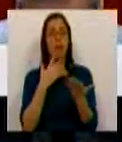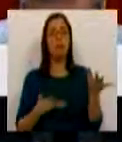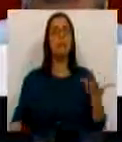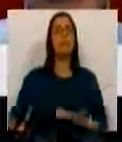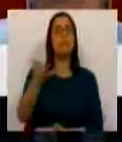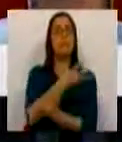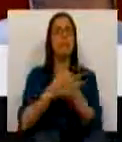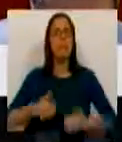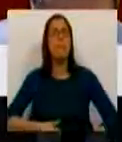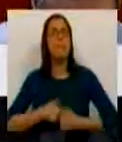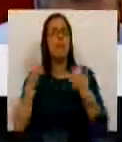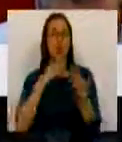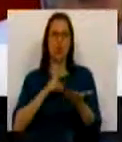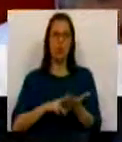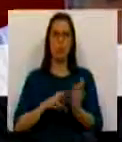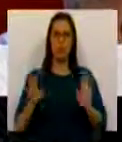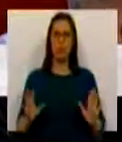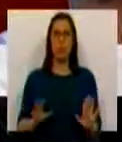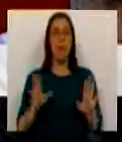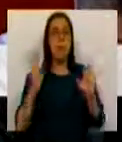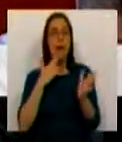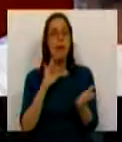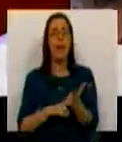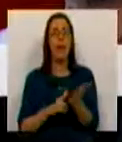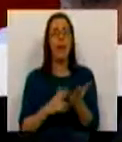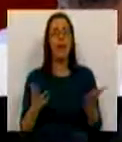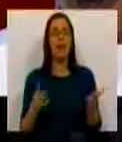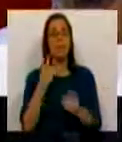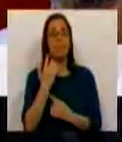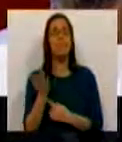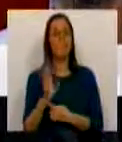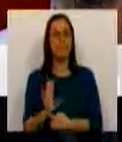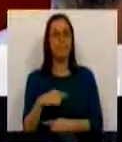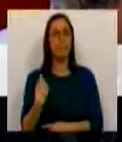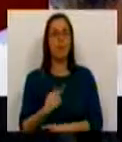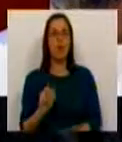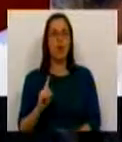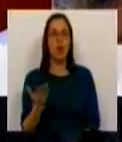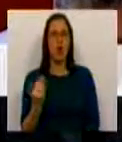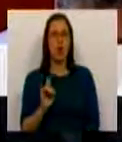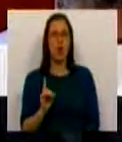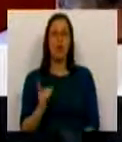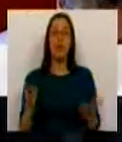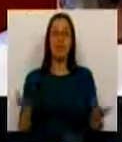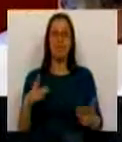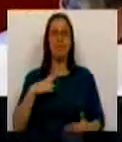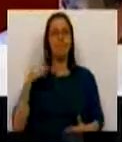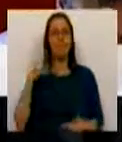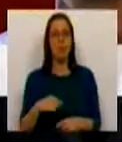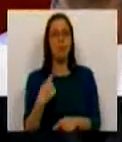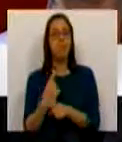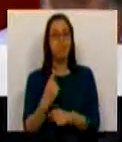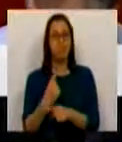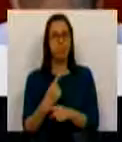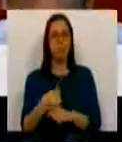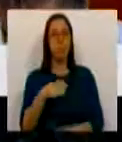pelas melhores razões, mas a realidade demonstra-nos que não chega. É por isso que em Portugal também,